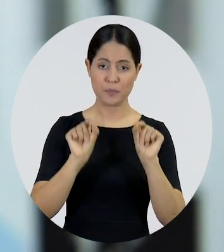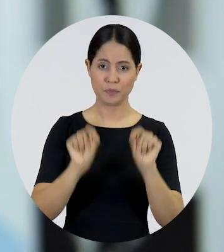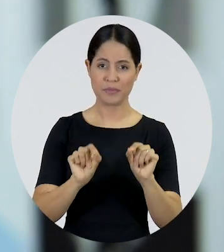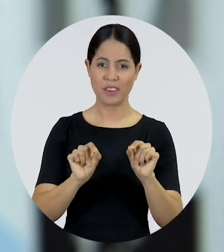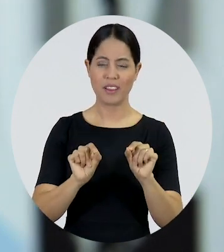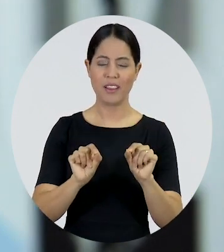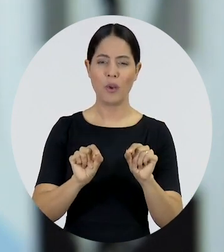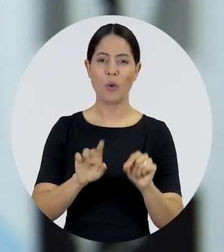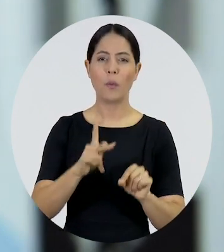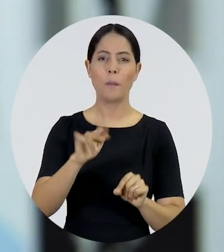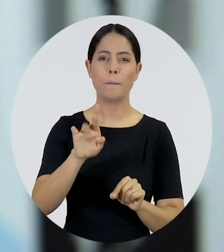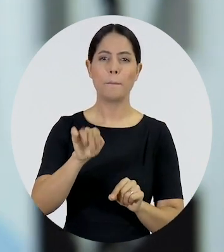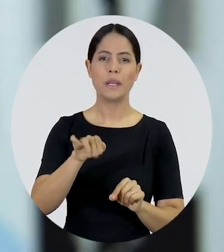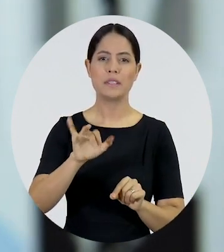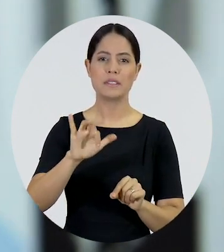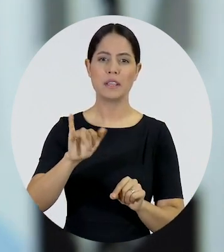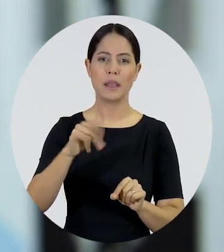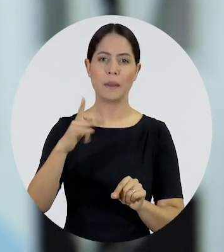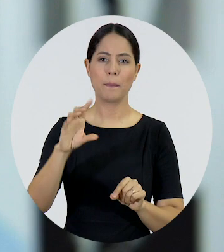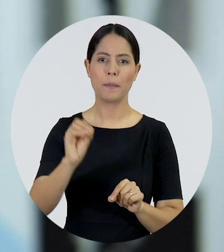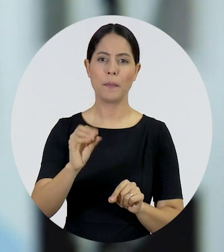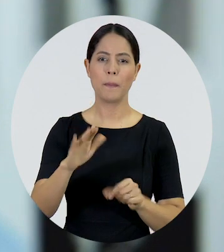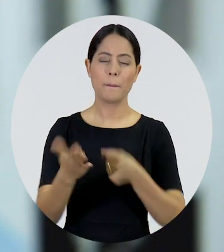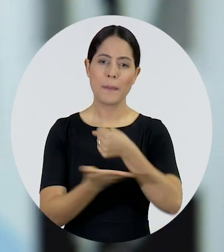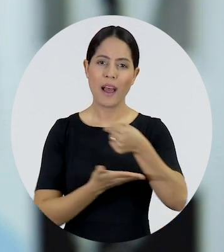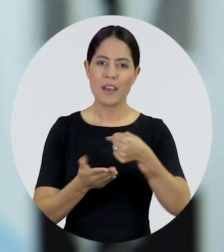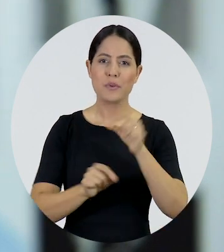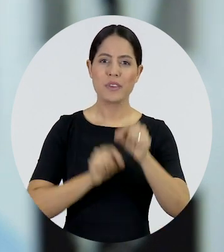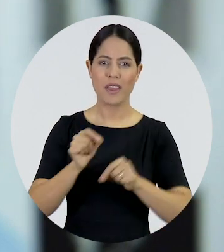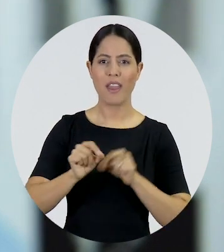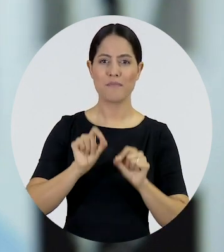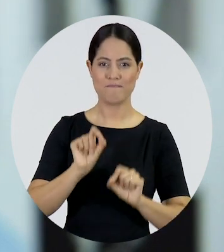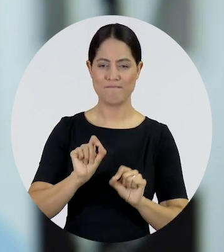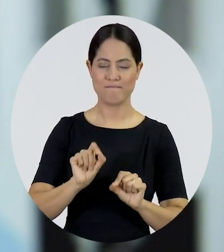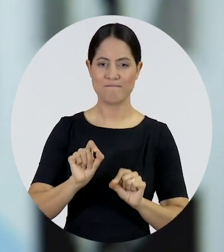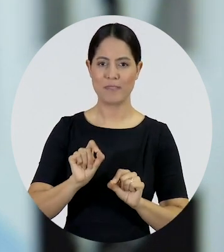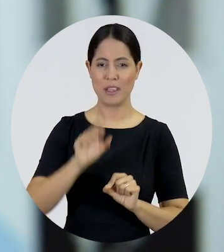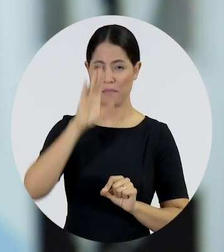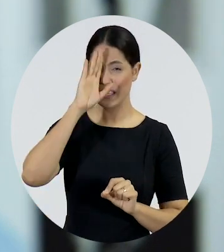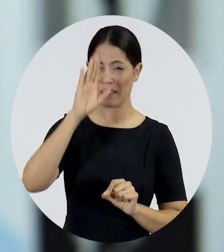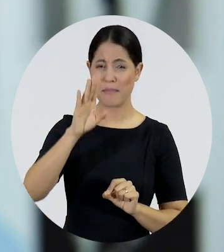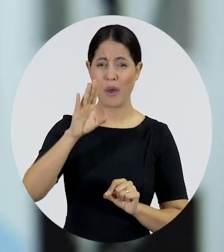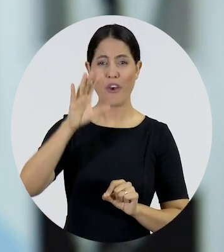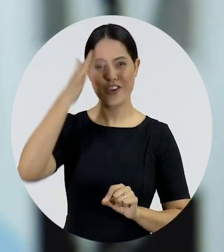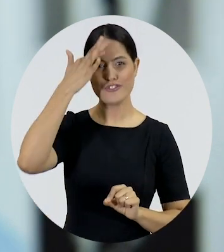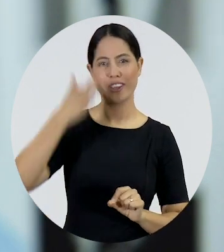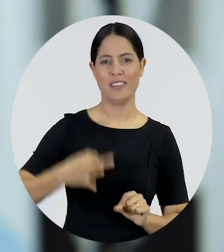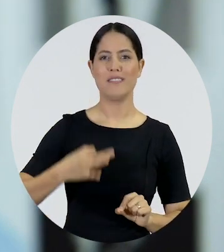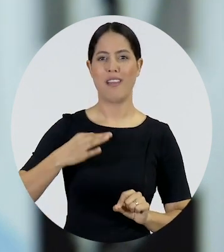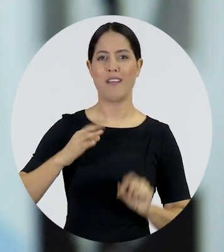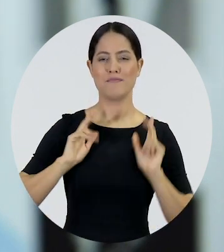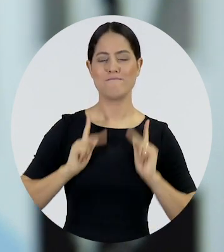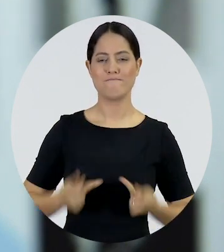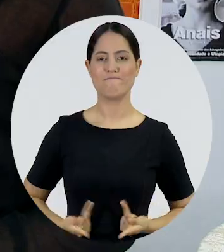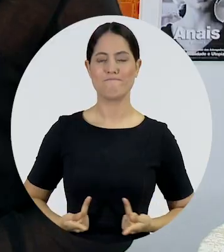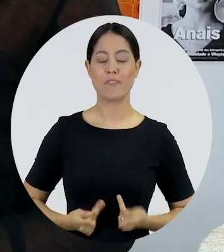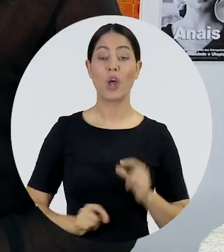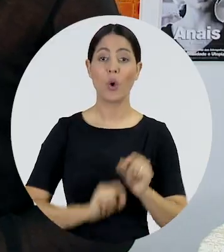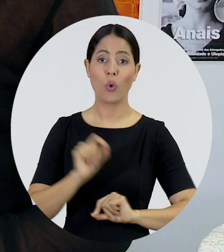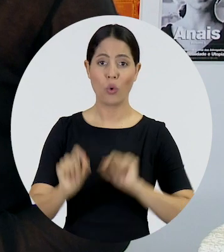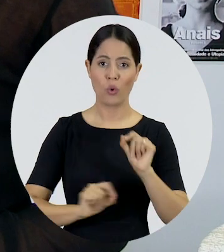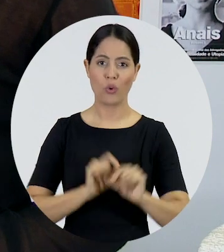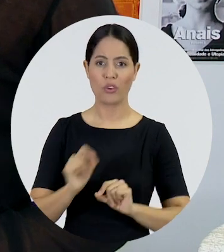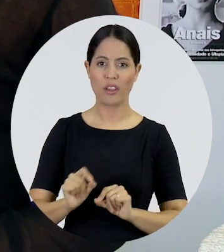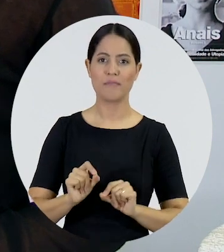do princípio básico, que é a dignidade humana de todos por igual e o multiculturalismo.